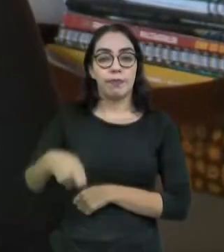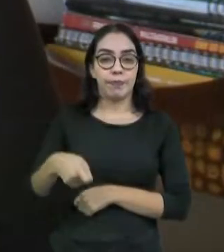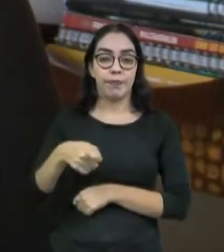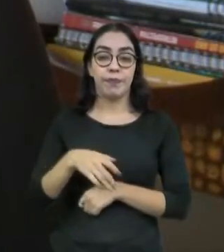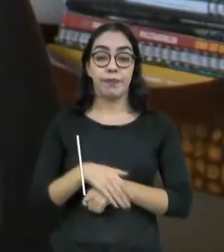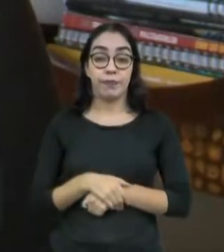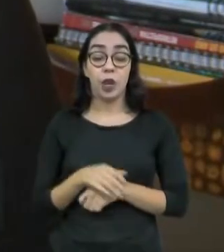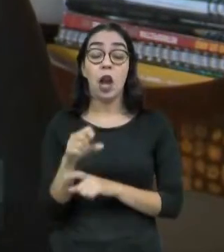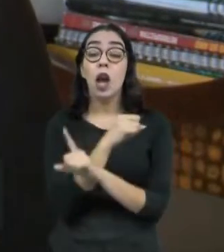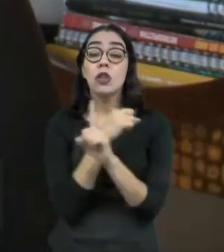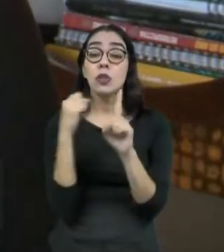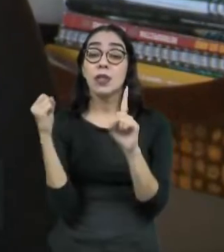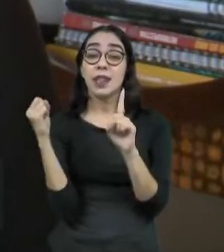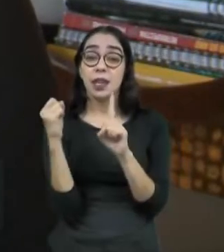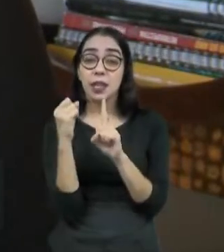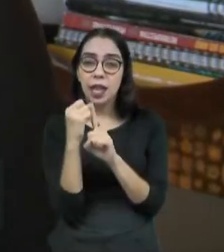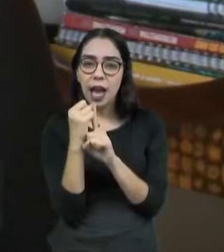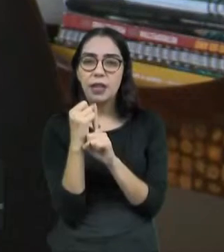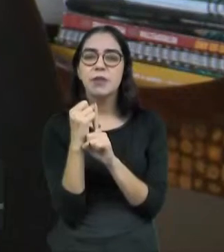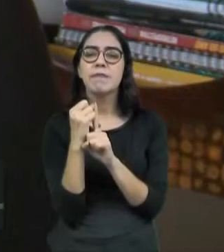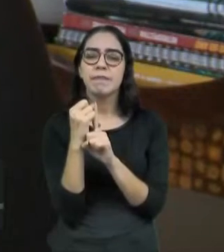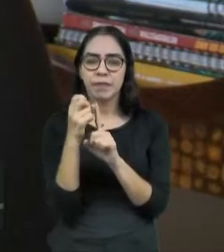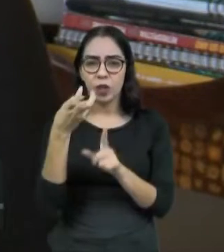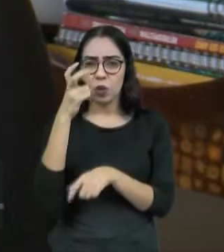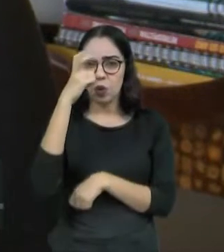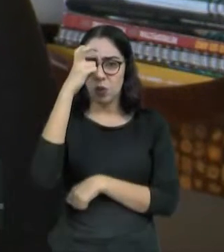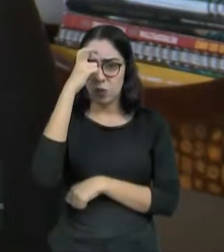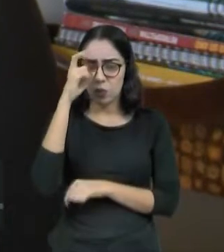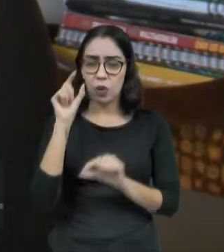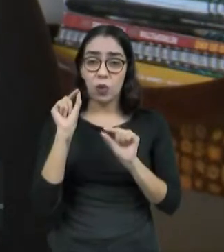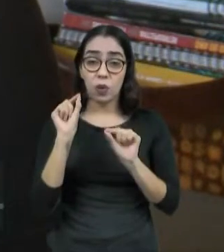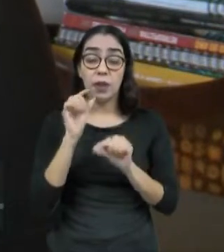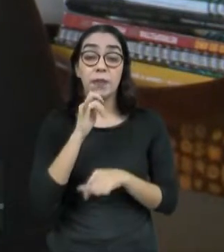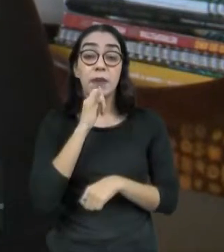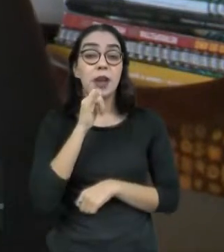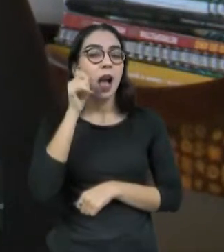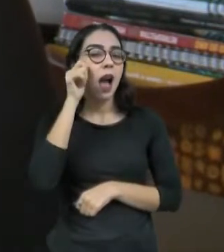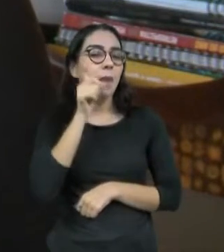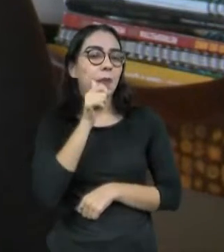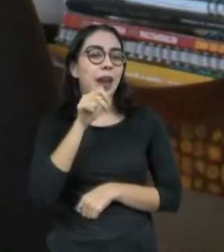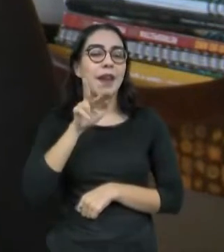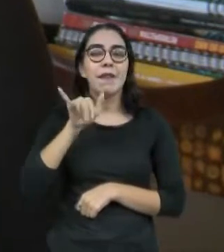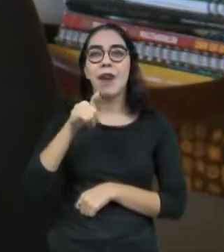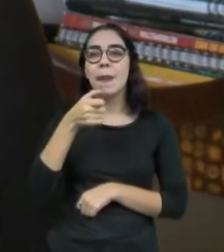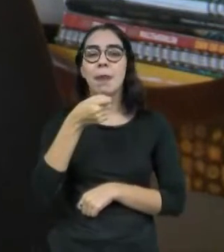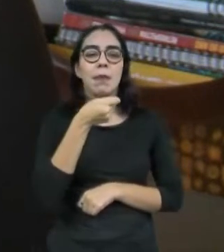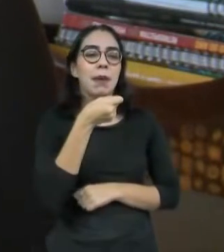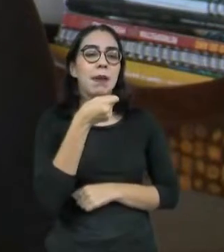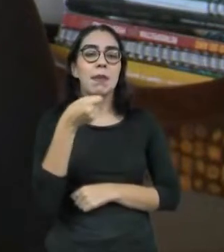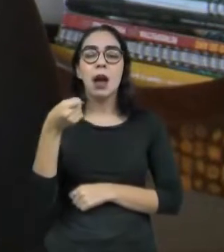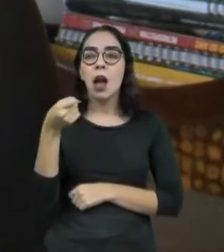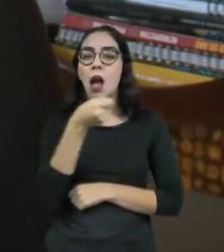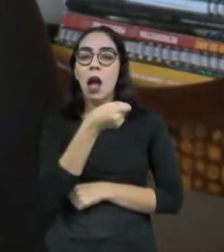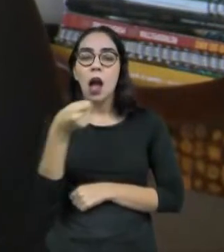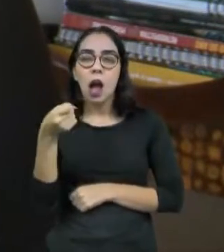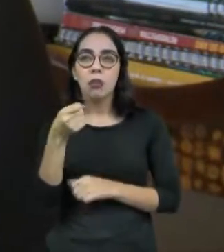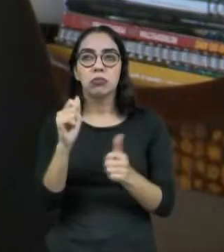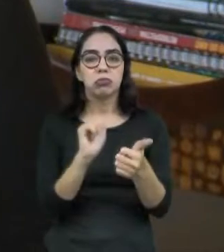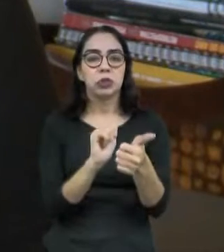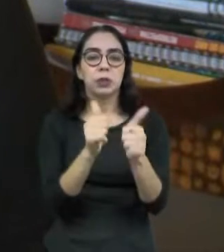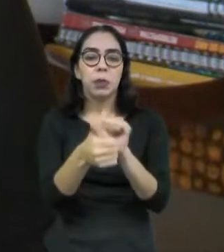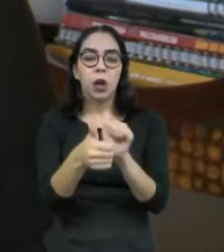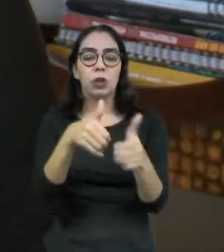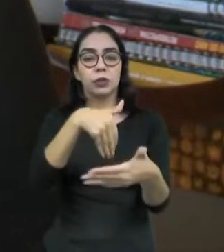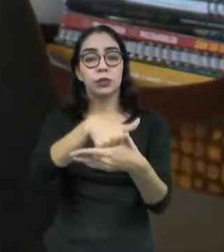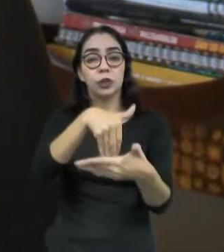sociedade e que se materializa quando essas mulheres vão, por exemplo, cobrir futebol, vão comentar futebol, ou algum outro